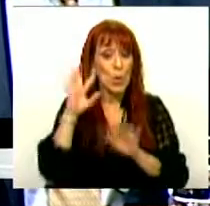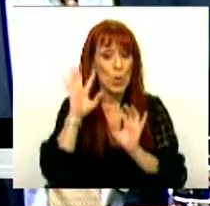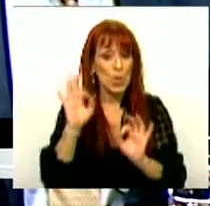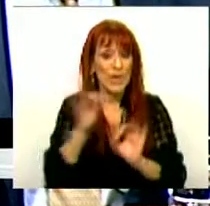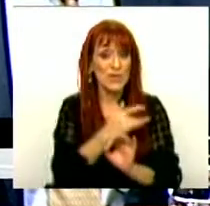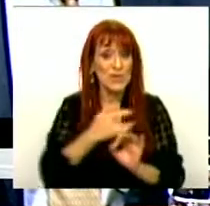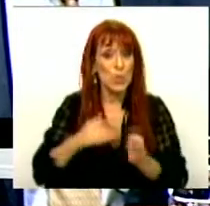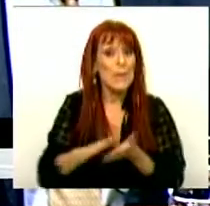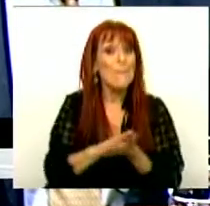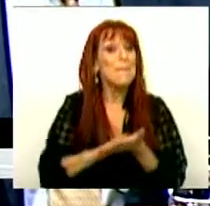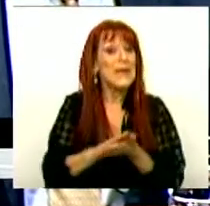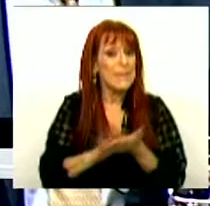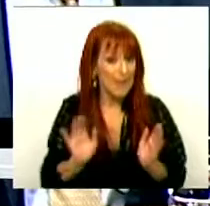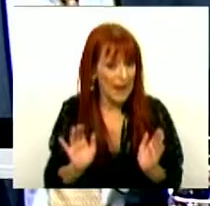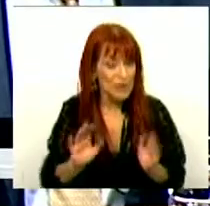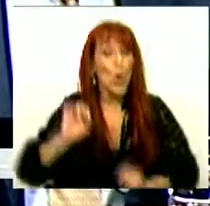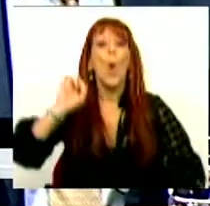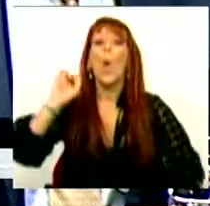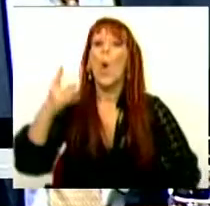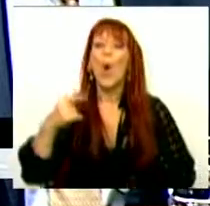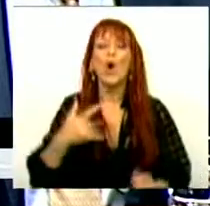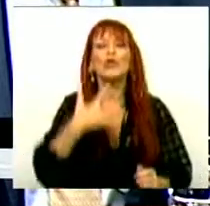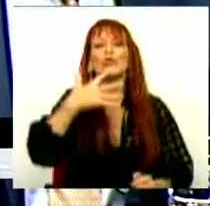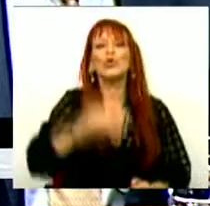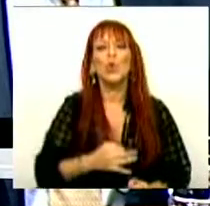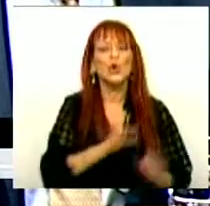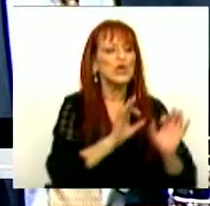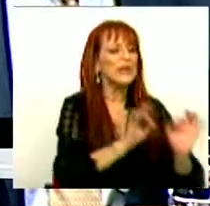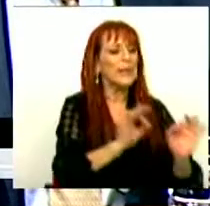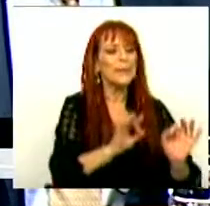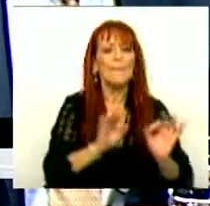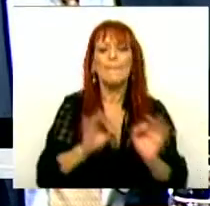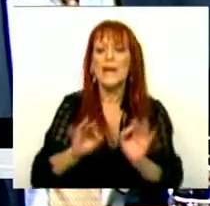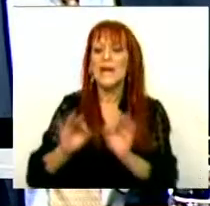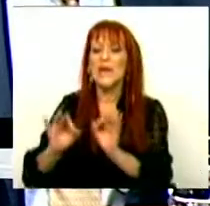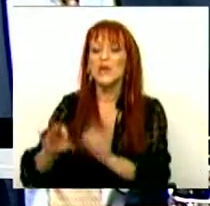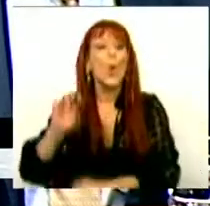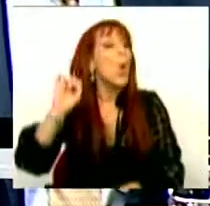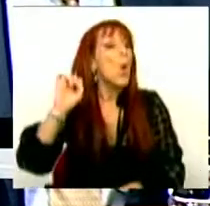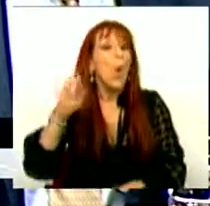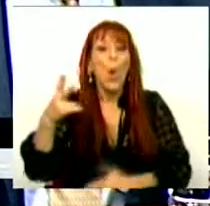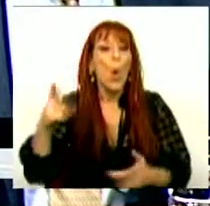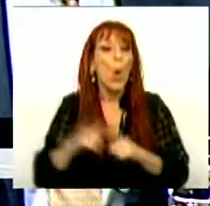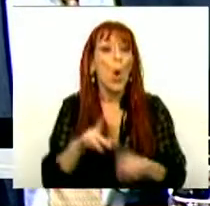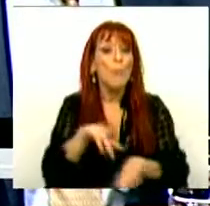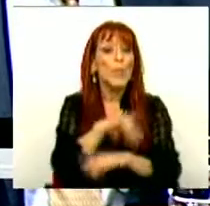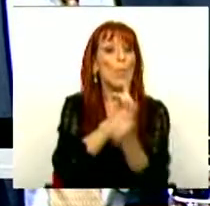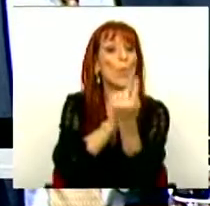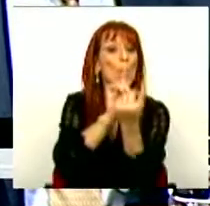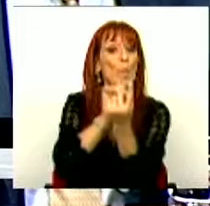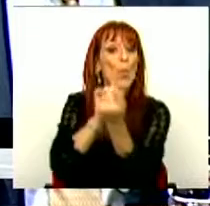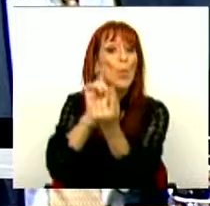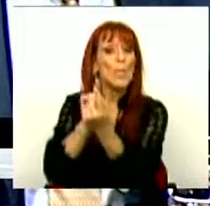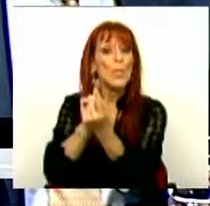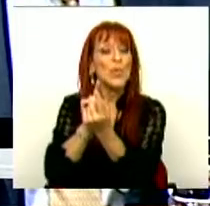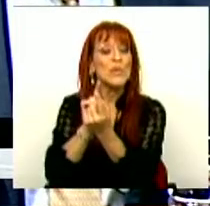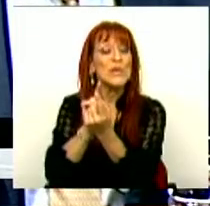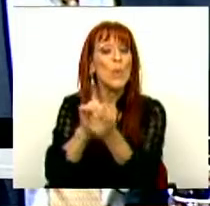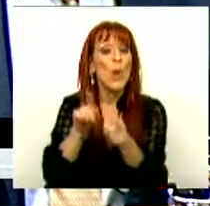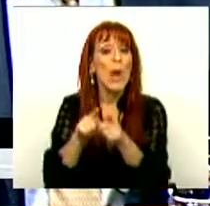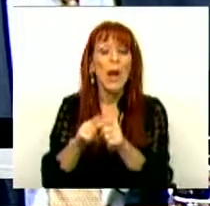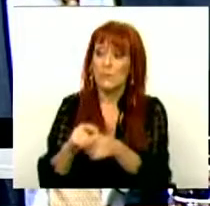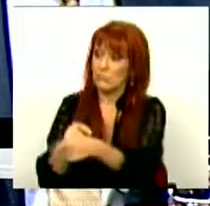primários ou para todos os tratamentos ou consultas que sejam